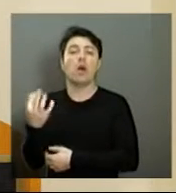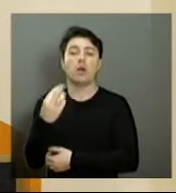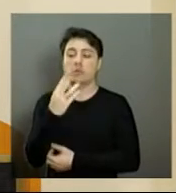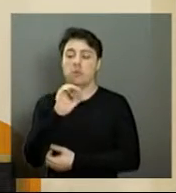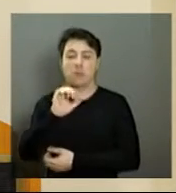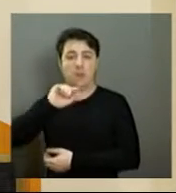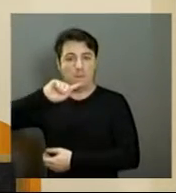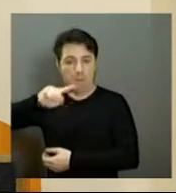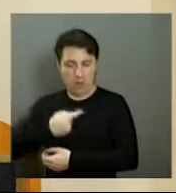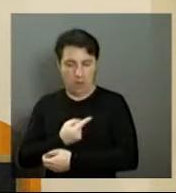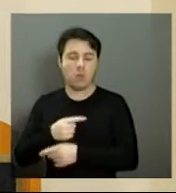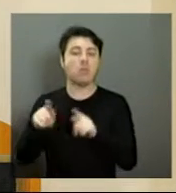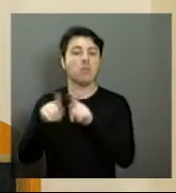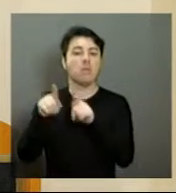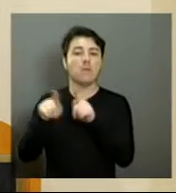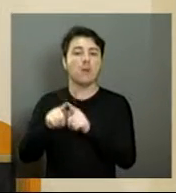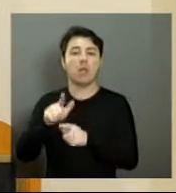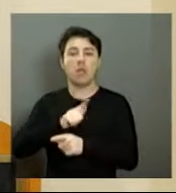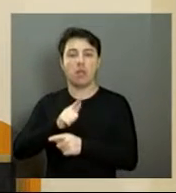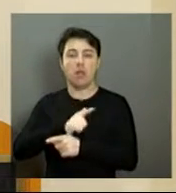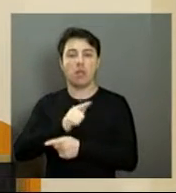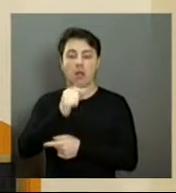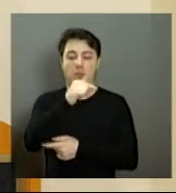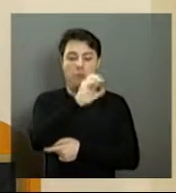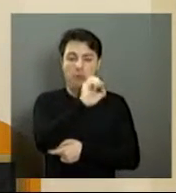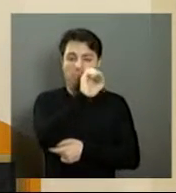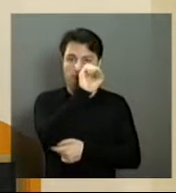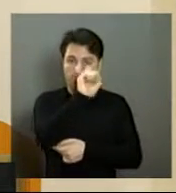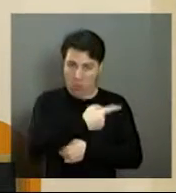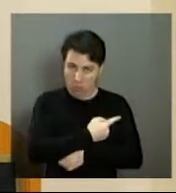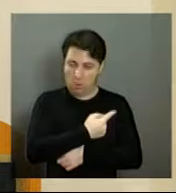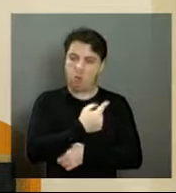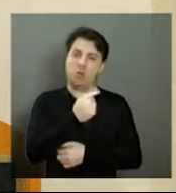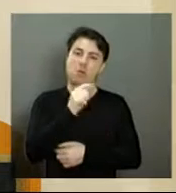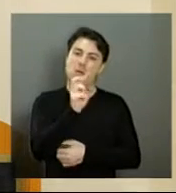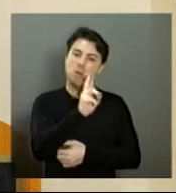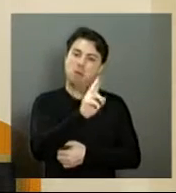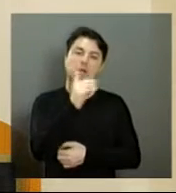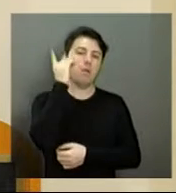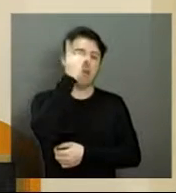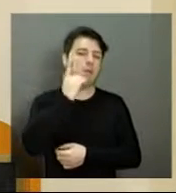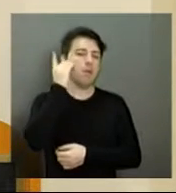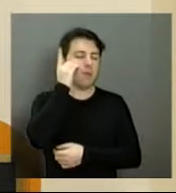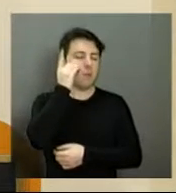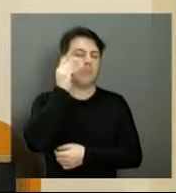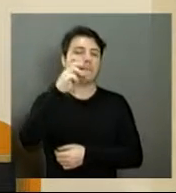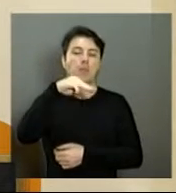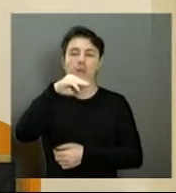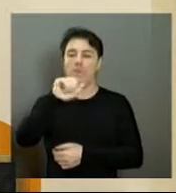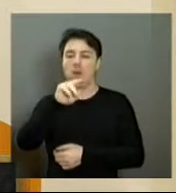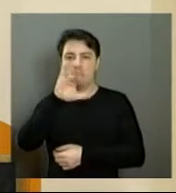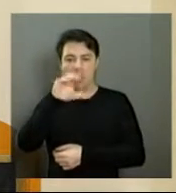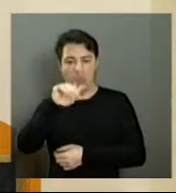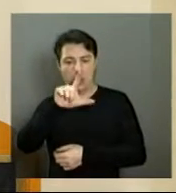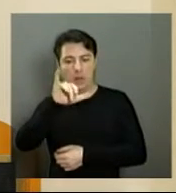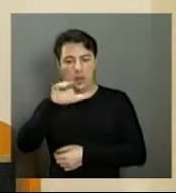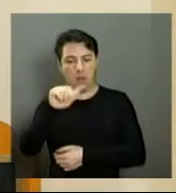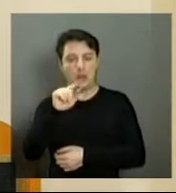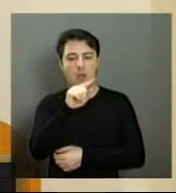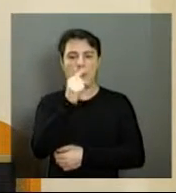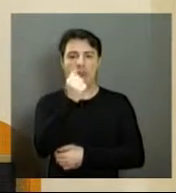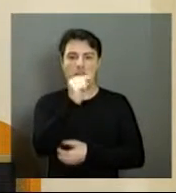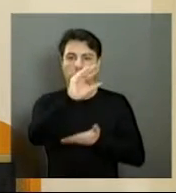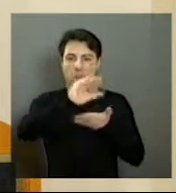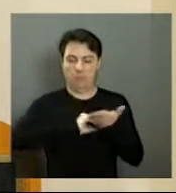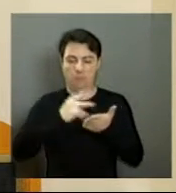do CR Rosa Brogli também e mais 70 mil em parceria com a deputada estadual Marcia Lia. É uma emenda impositiva para a reforma da